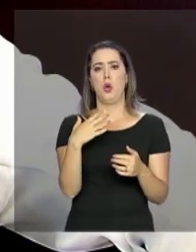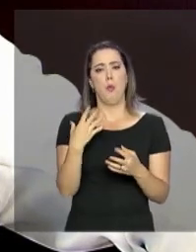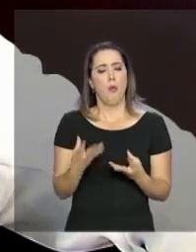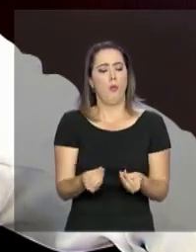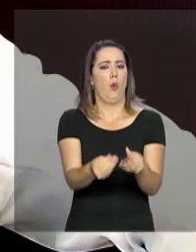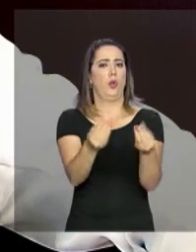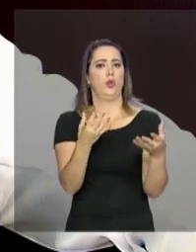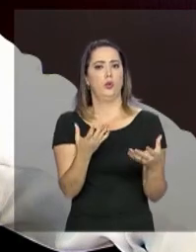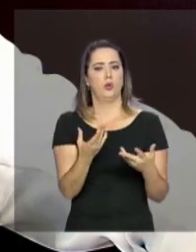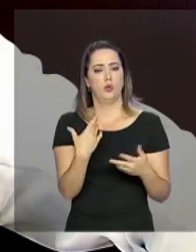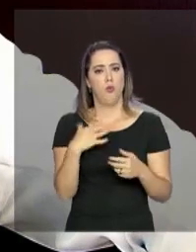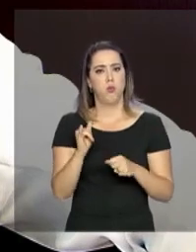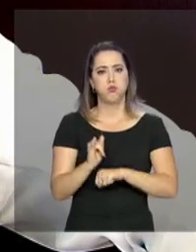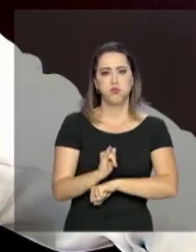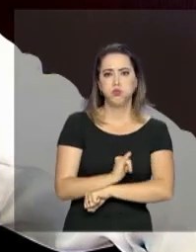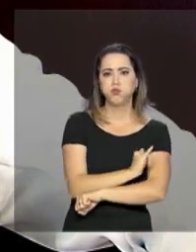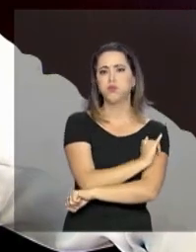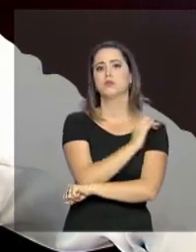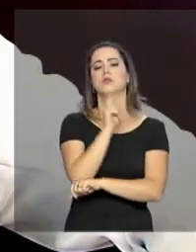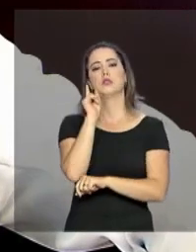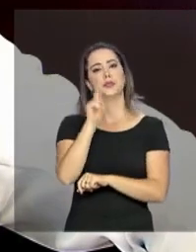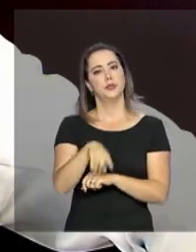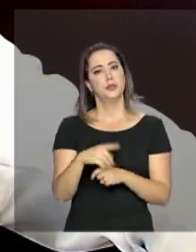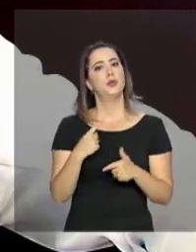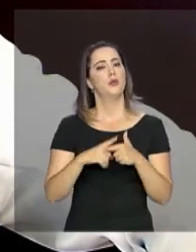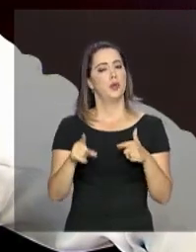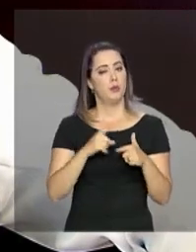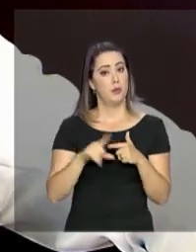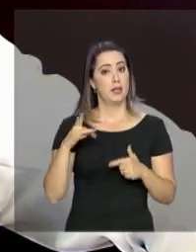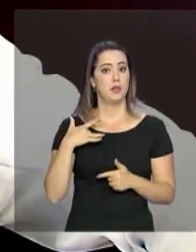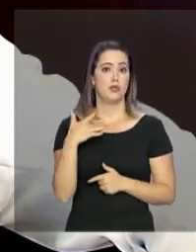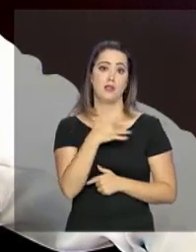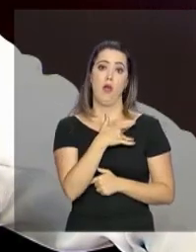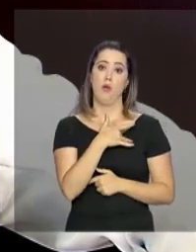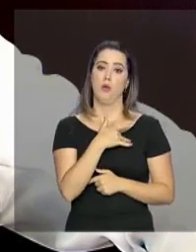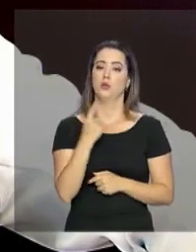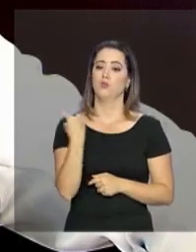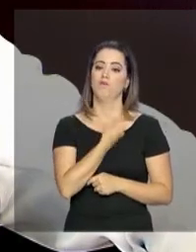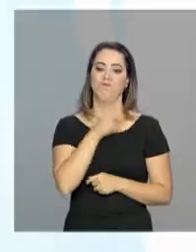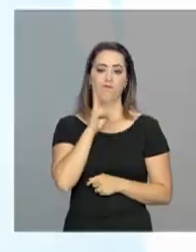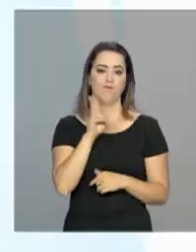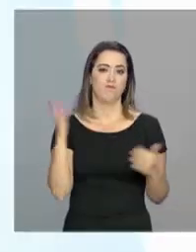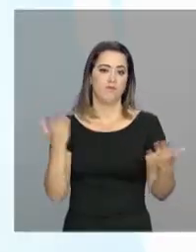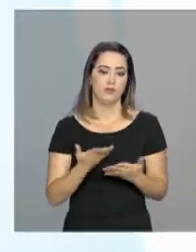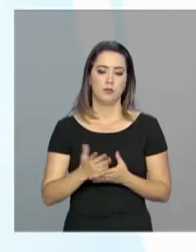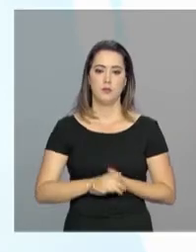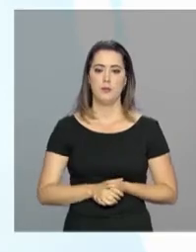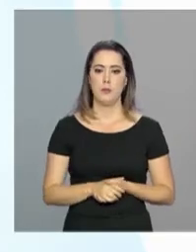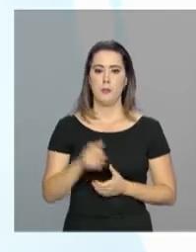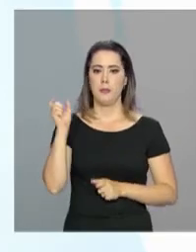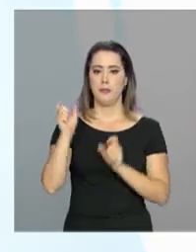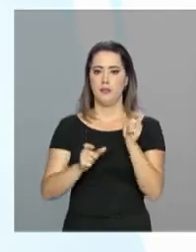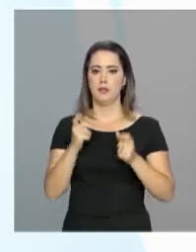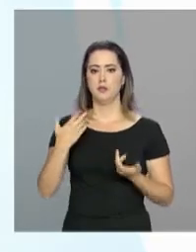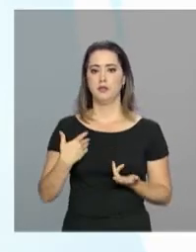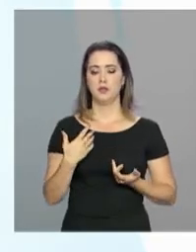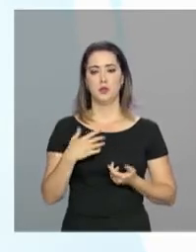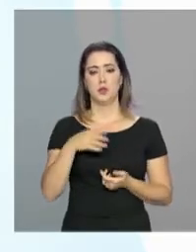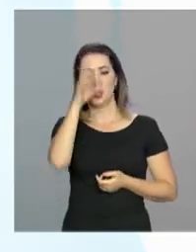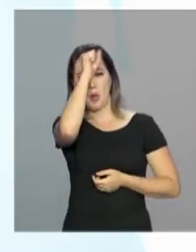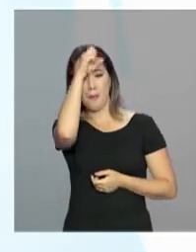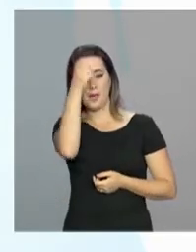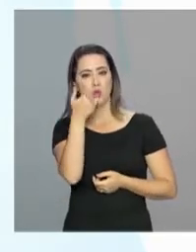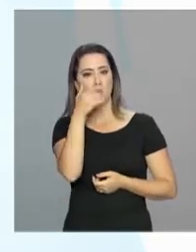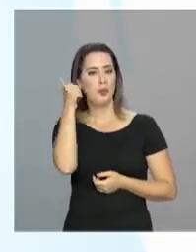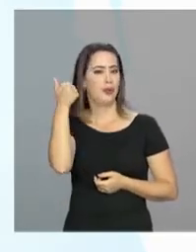alimentos, o que torna a obesidade esse problema de saúde pública que nós vemos hoje. A maioria da população aprende a comer muito errado